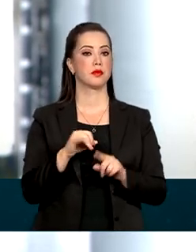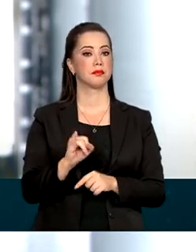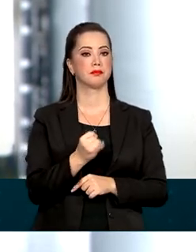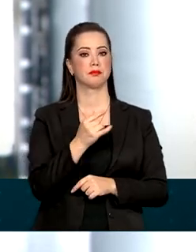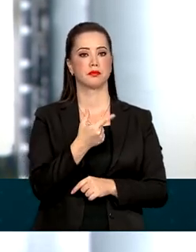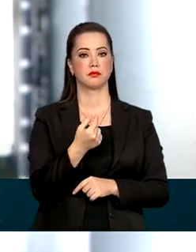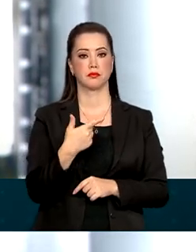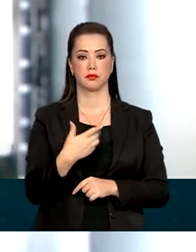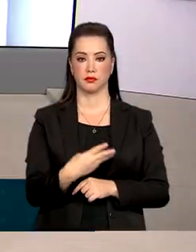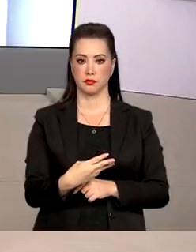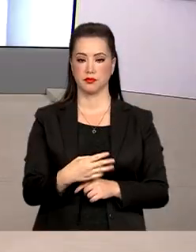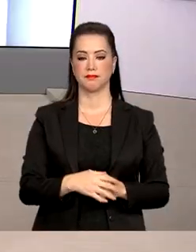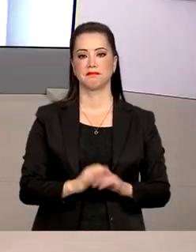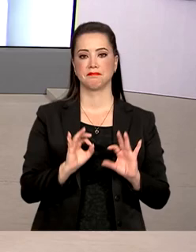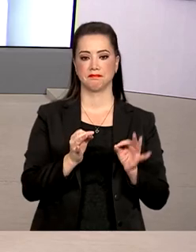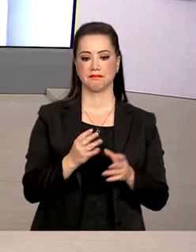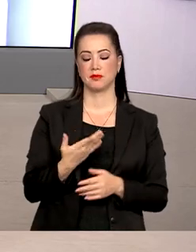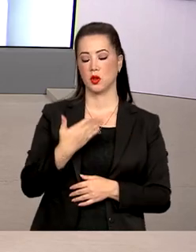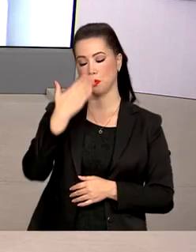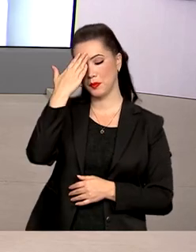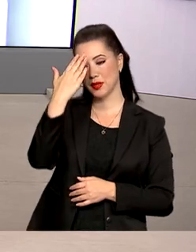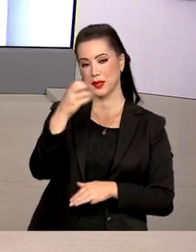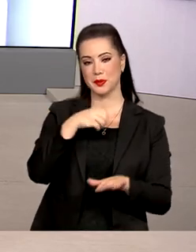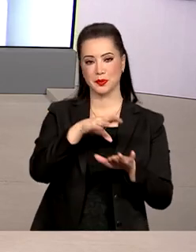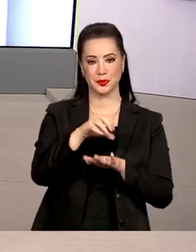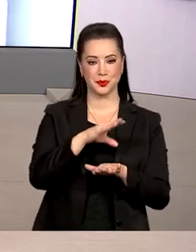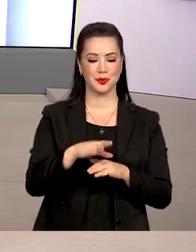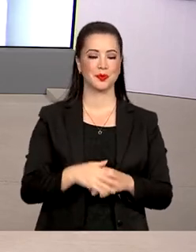2023. Renata? Tá certo, Jéssica. Muito obrigada pelas suas informações.